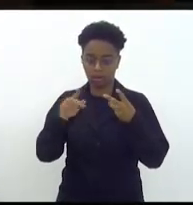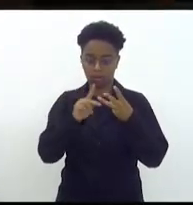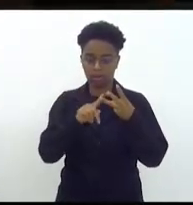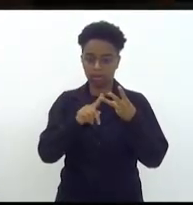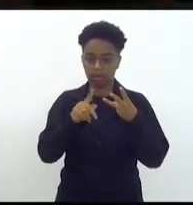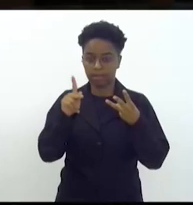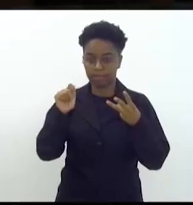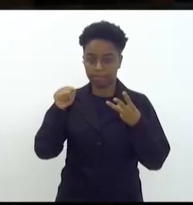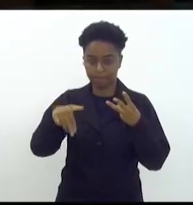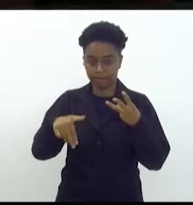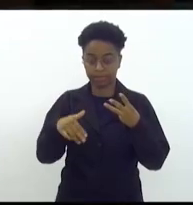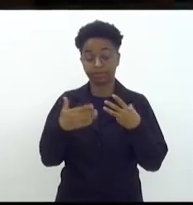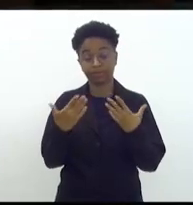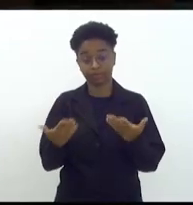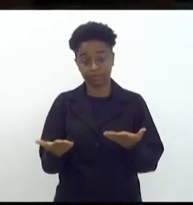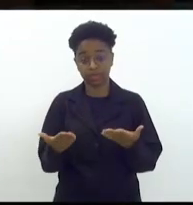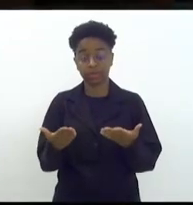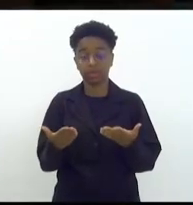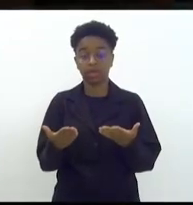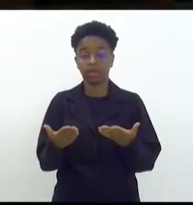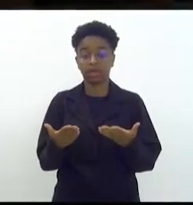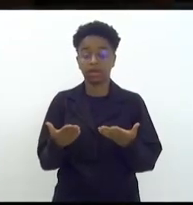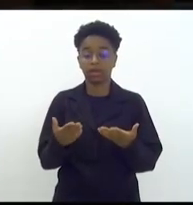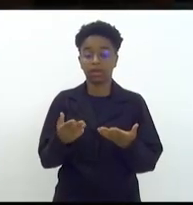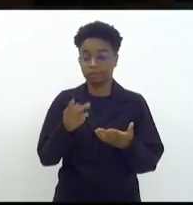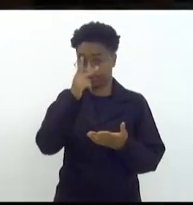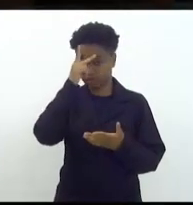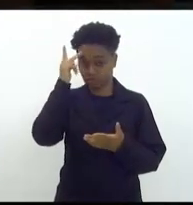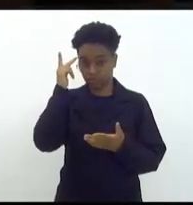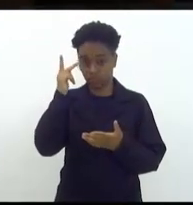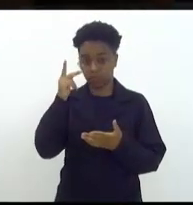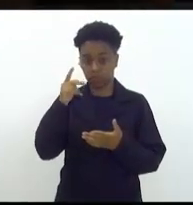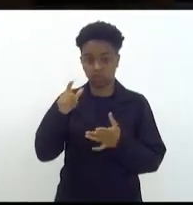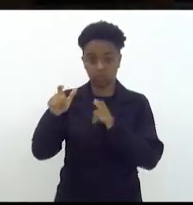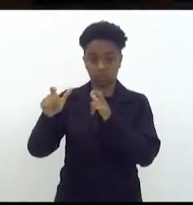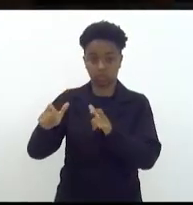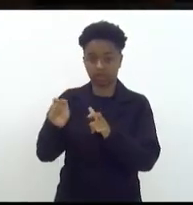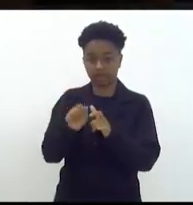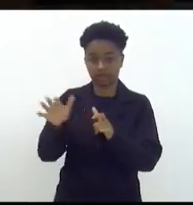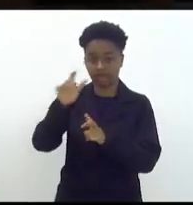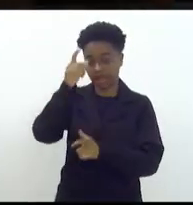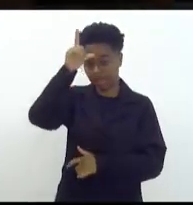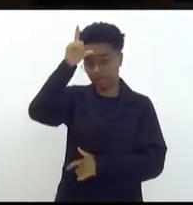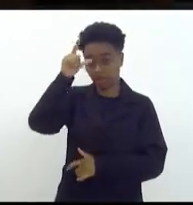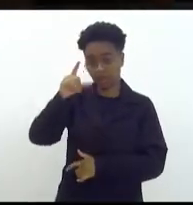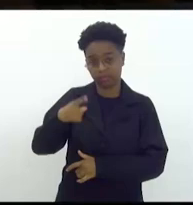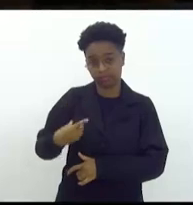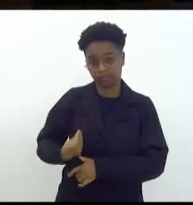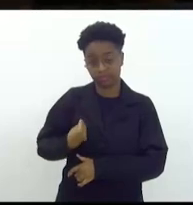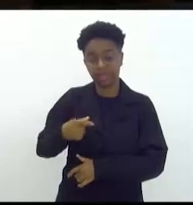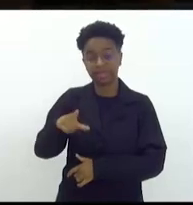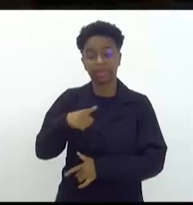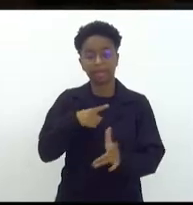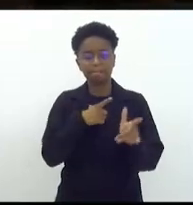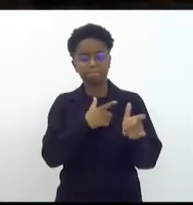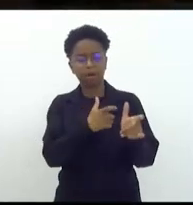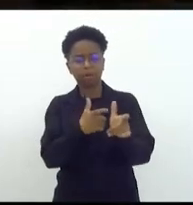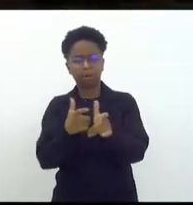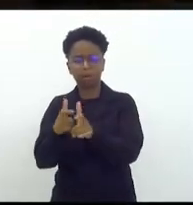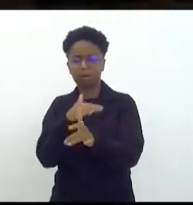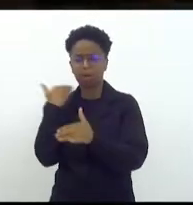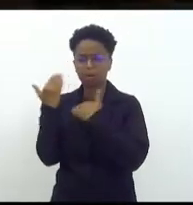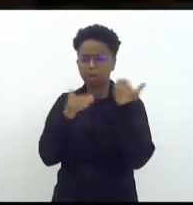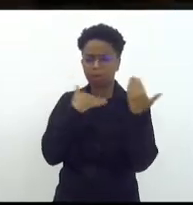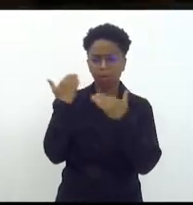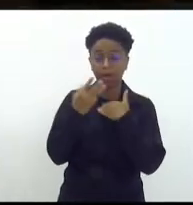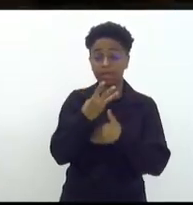lembrando que a galera do complexo do alemão está aqui teve uma chacina naquele ano no complexo do alemão com cerca